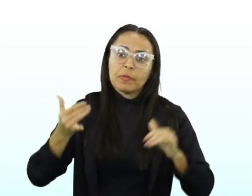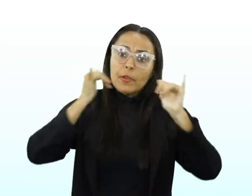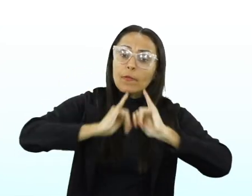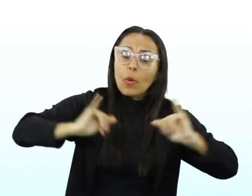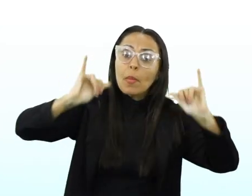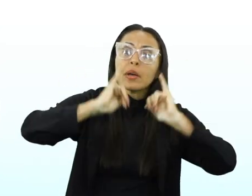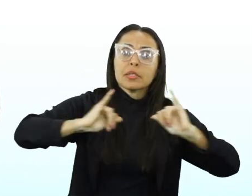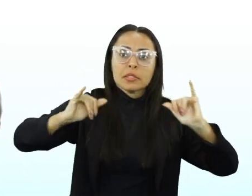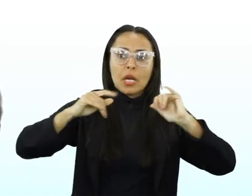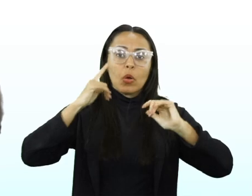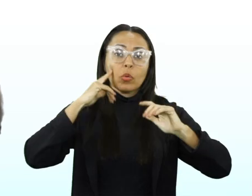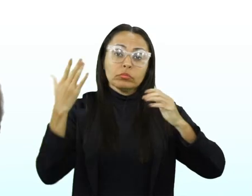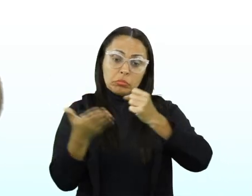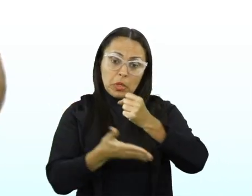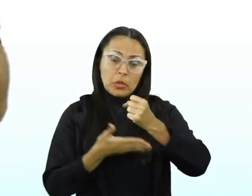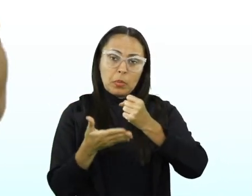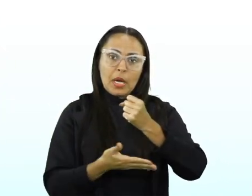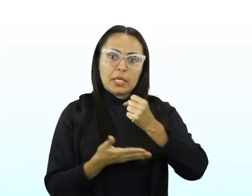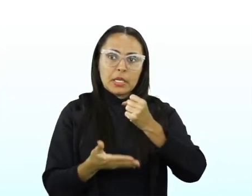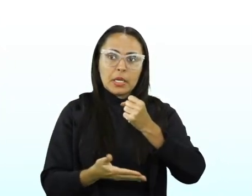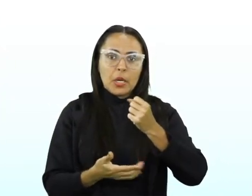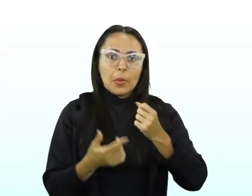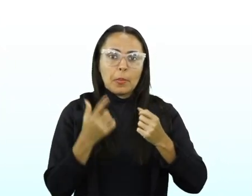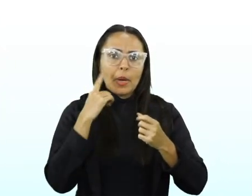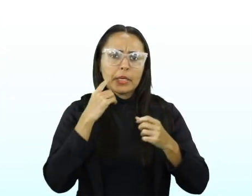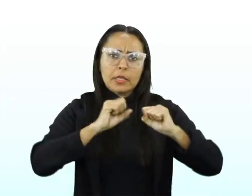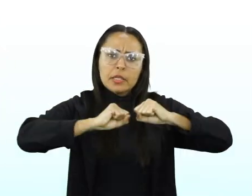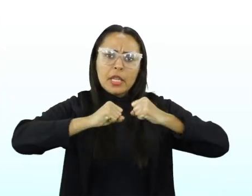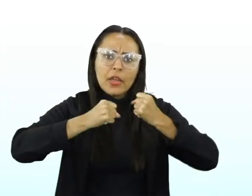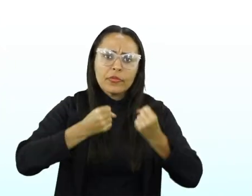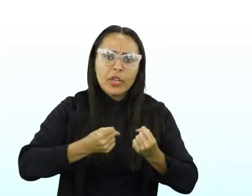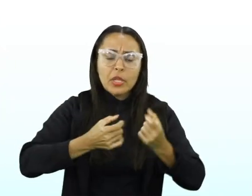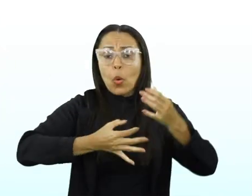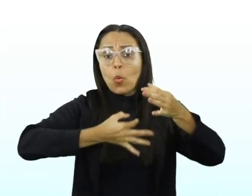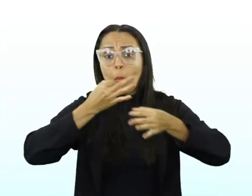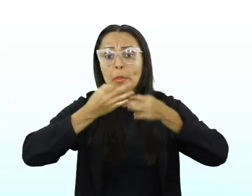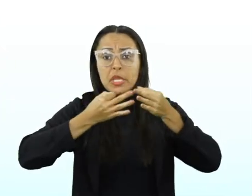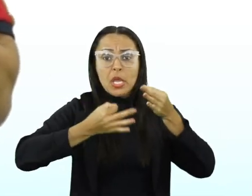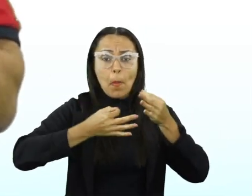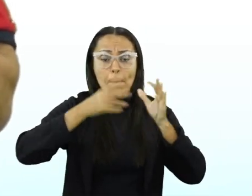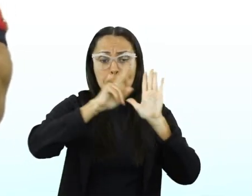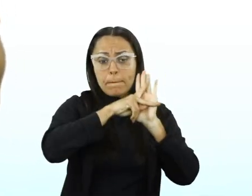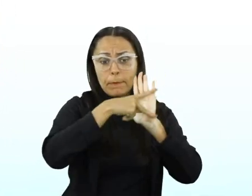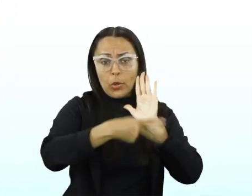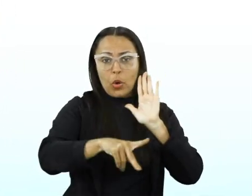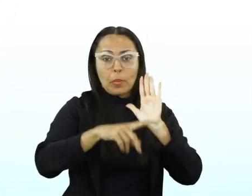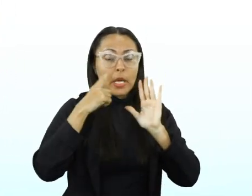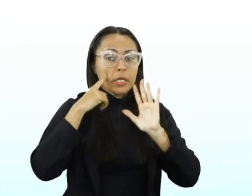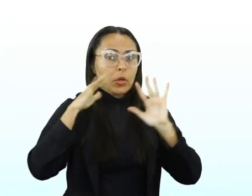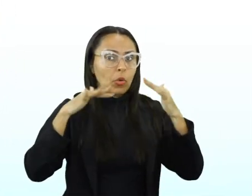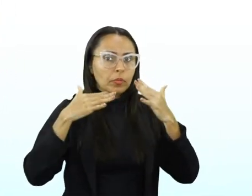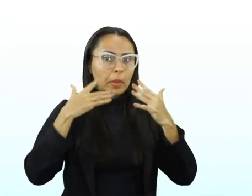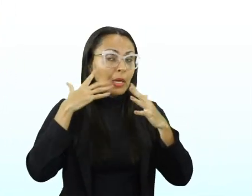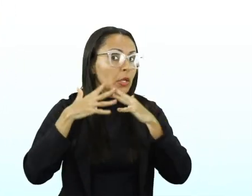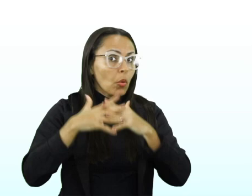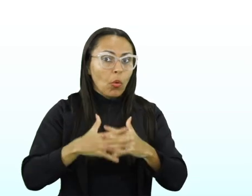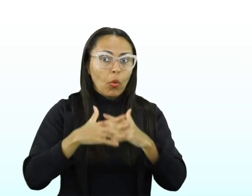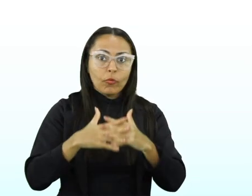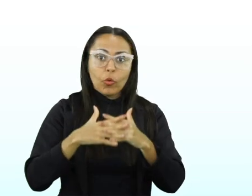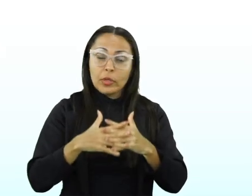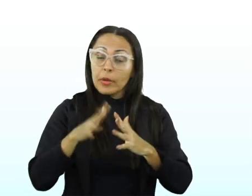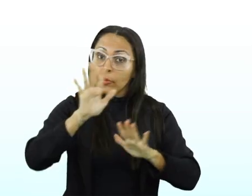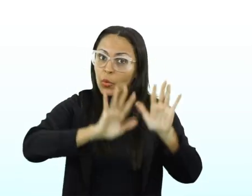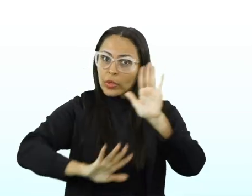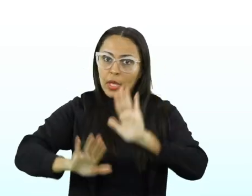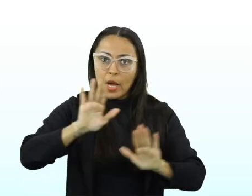né? Ele pega uma informação como base para que ele defenda o ponto de vista. Então, muita atenção para não confundir a dissertação